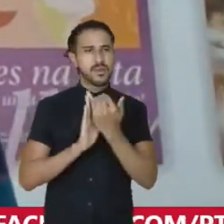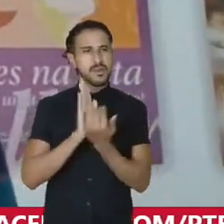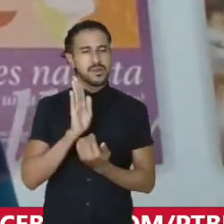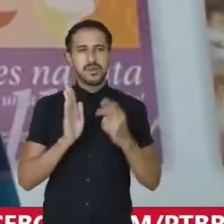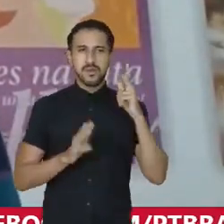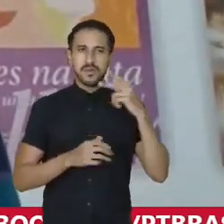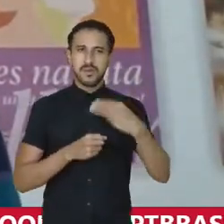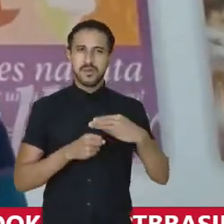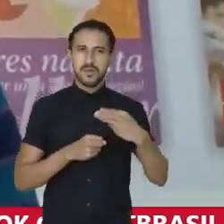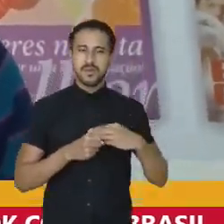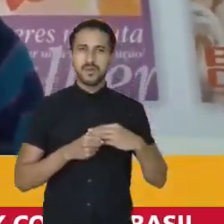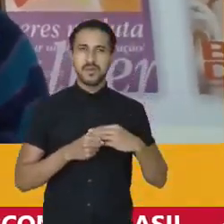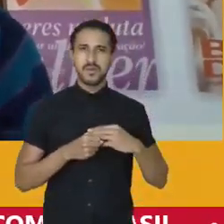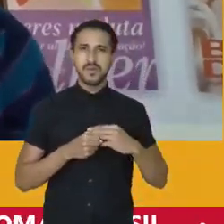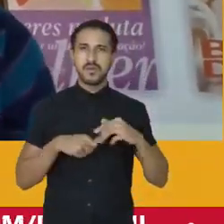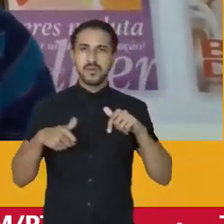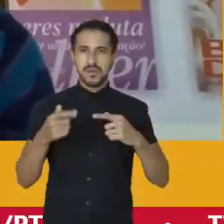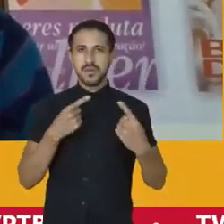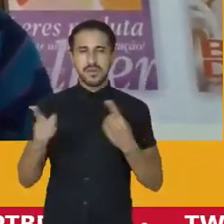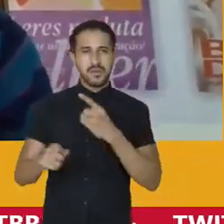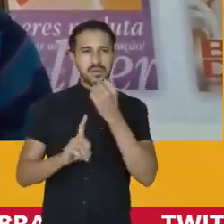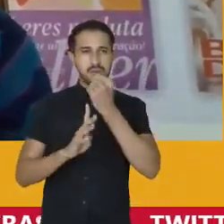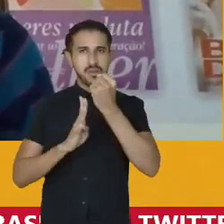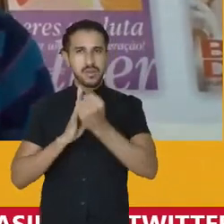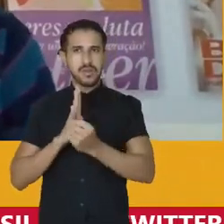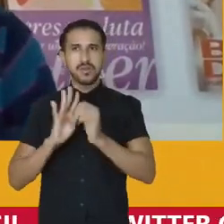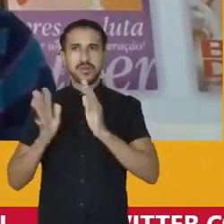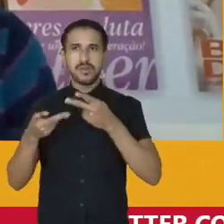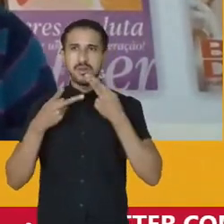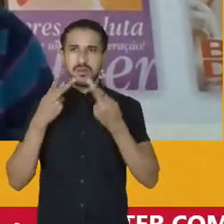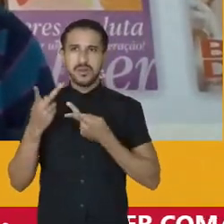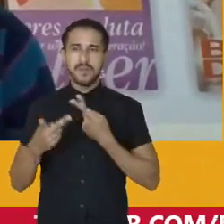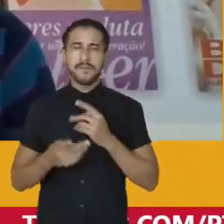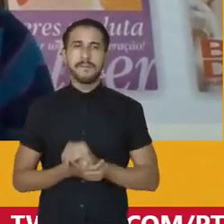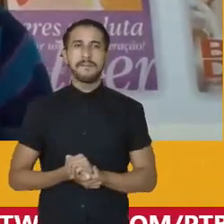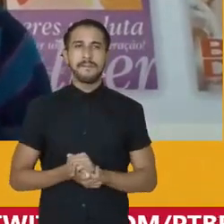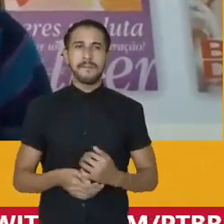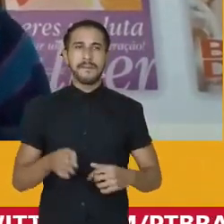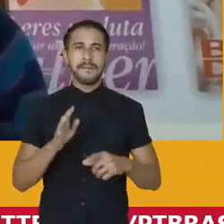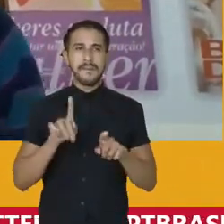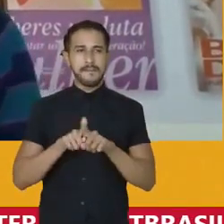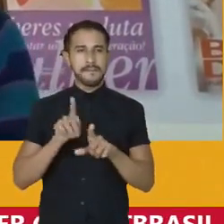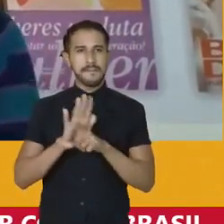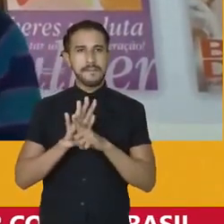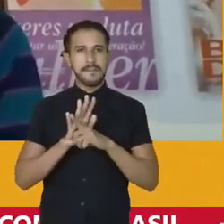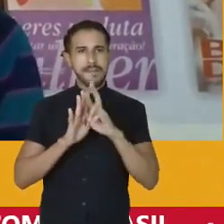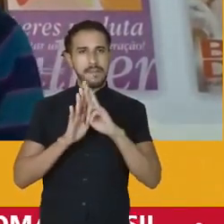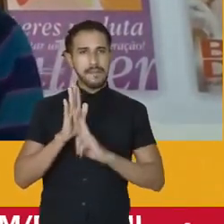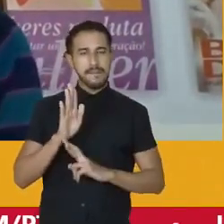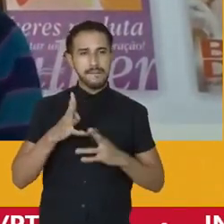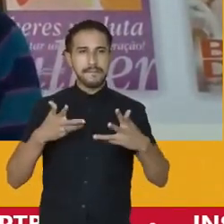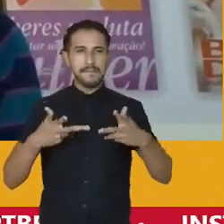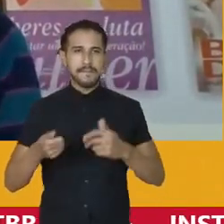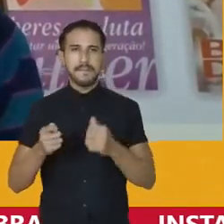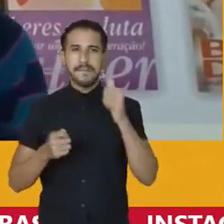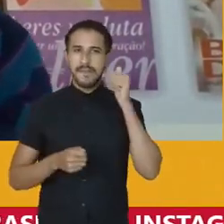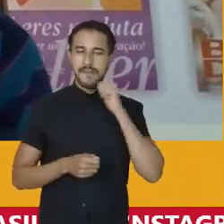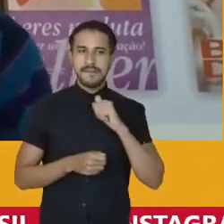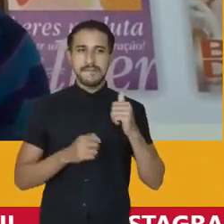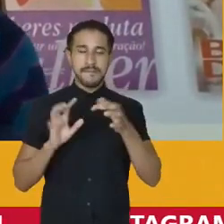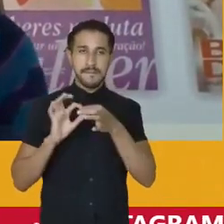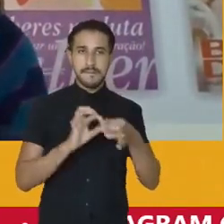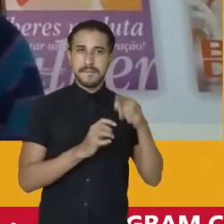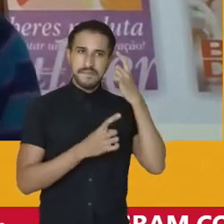municipal de enfrentamento ao feminicídio já citei, além de diretrizes para acolhimento para mulheres vítimas de